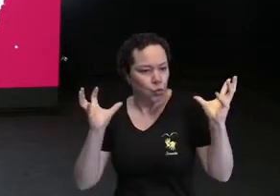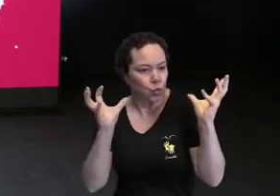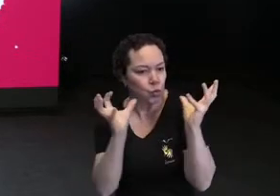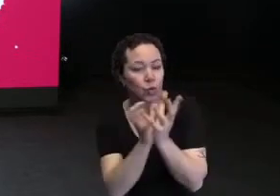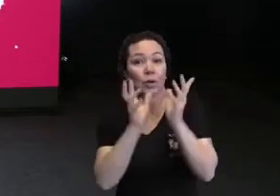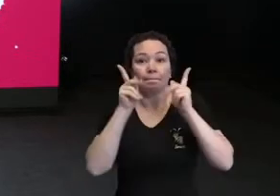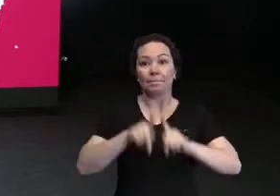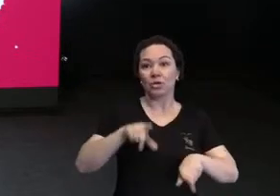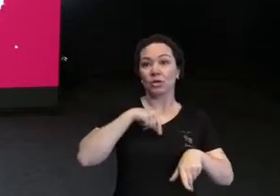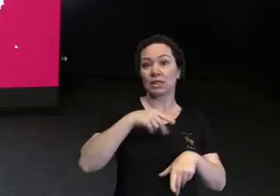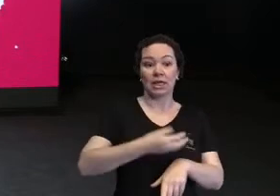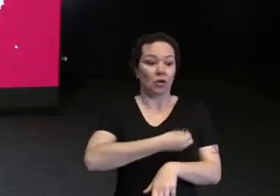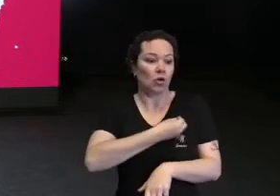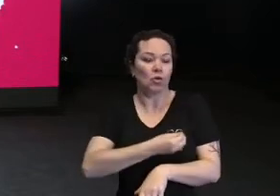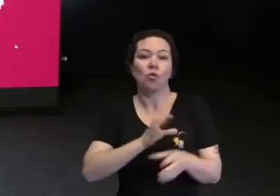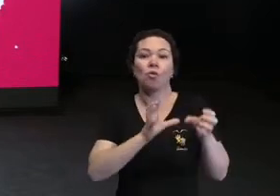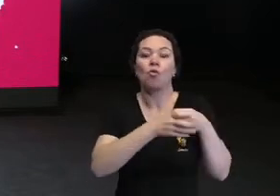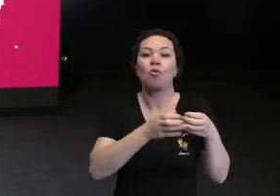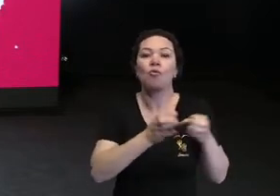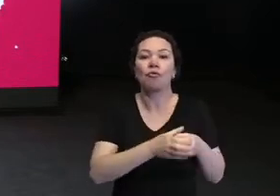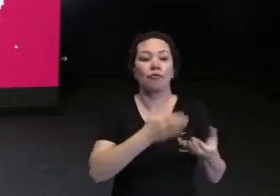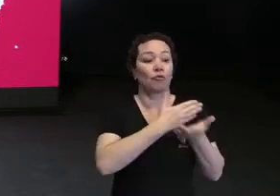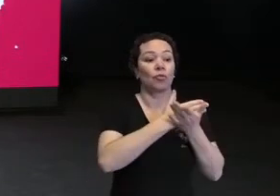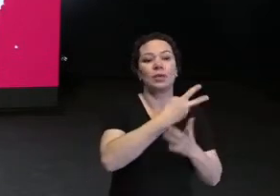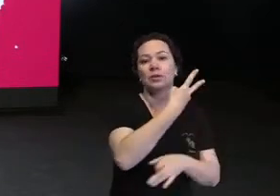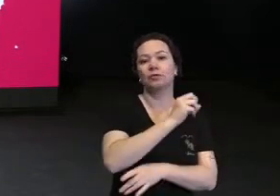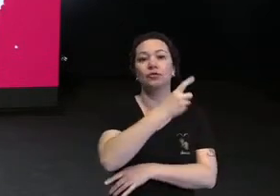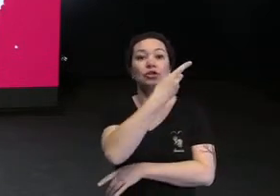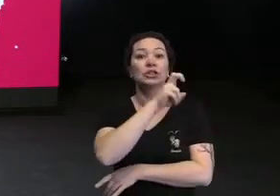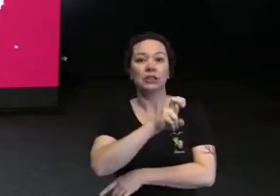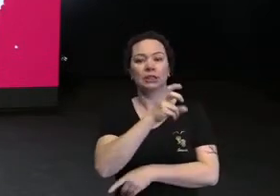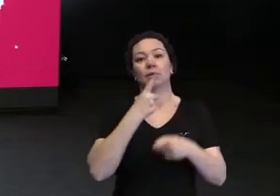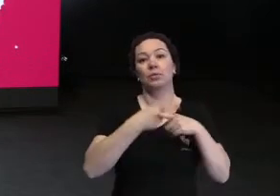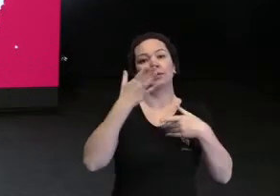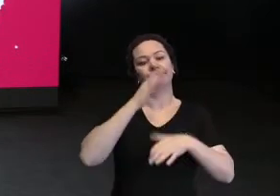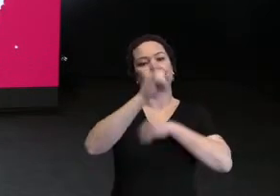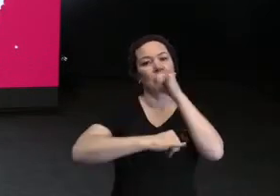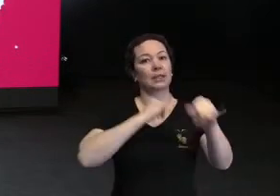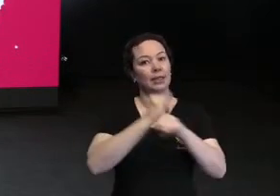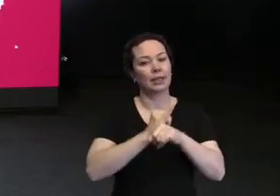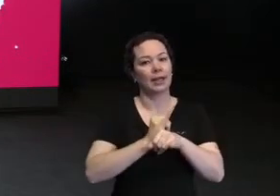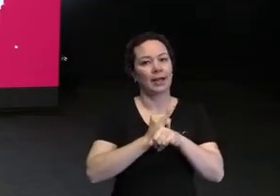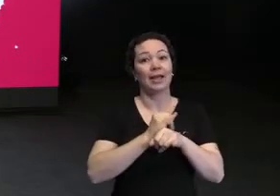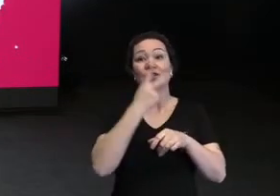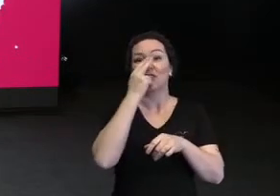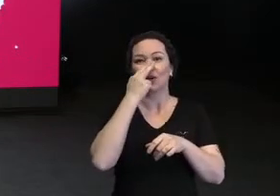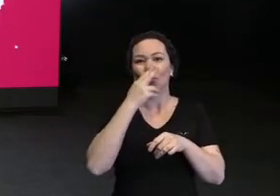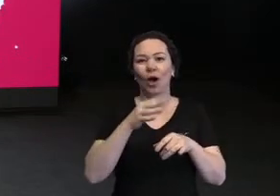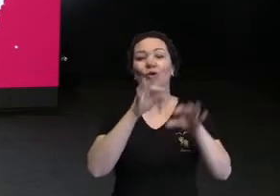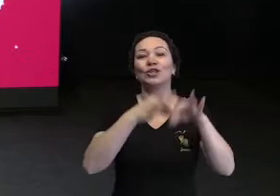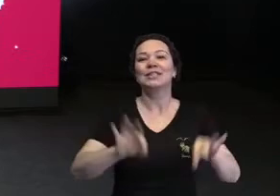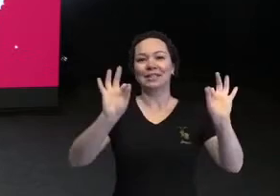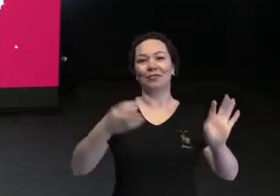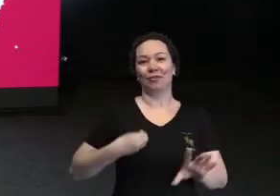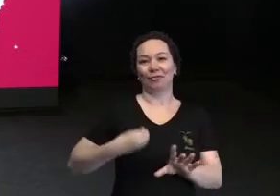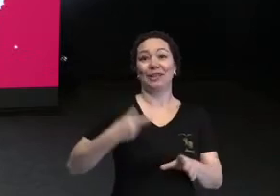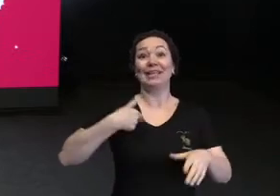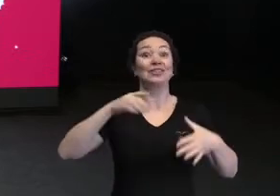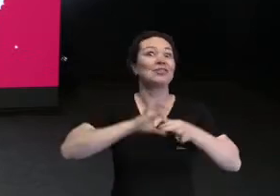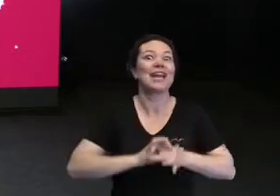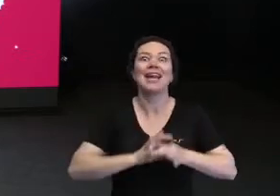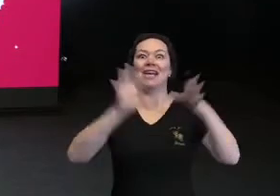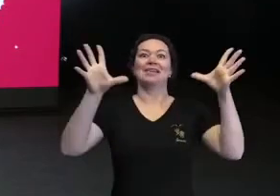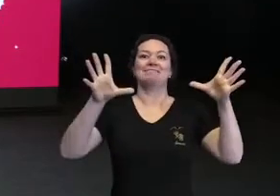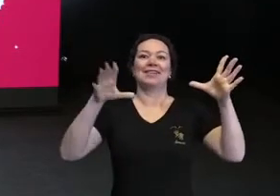a representação, tipo, no mundo, assim, porque a internet, gente, salvou a nossa vida. E, finalmente, eu tive liberdade para